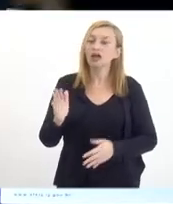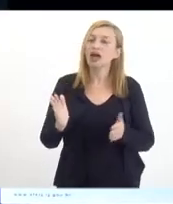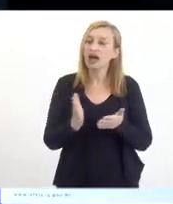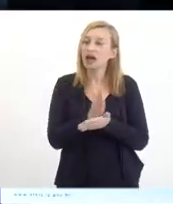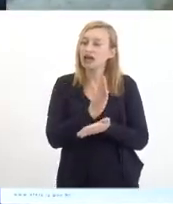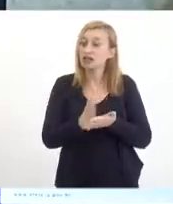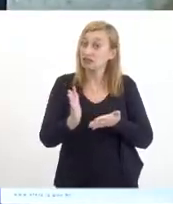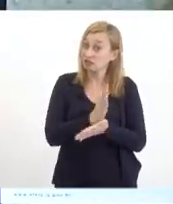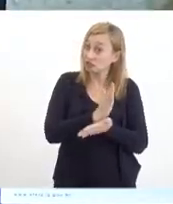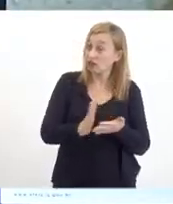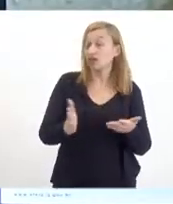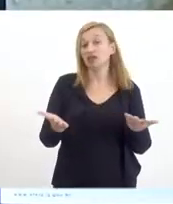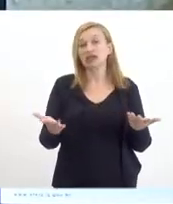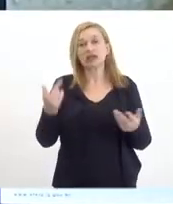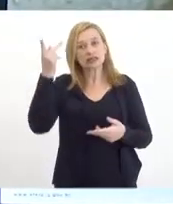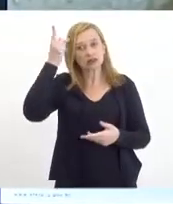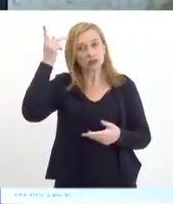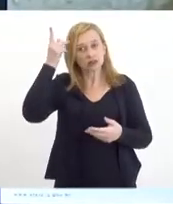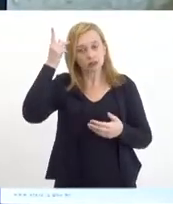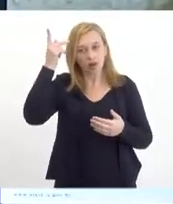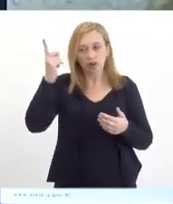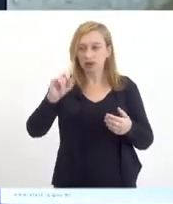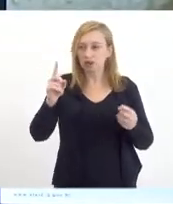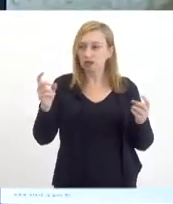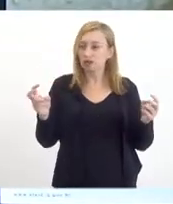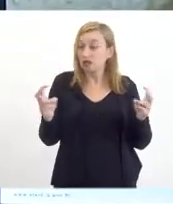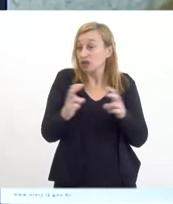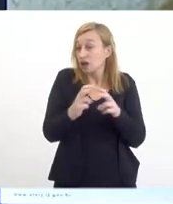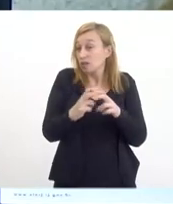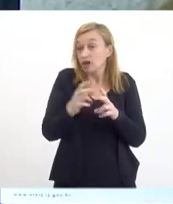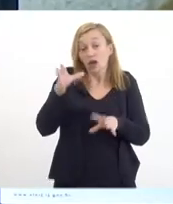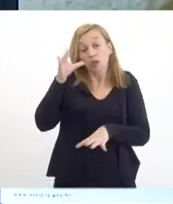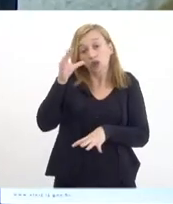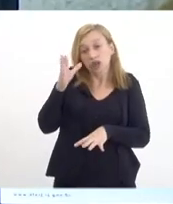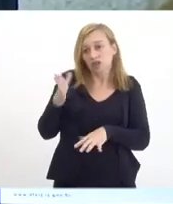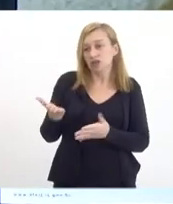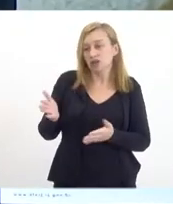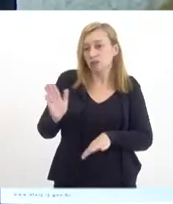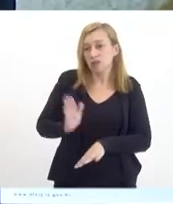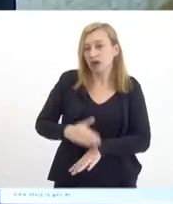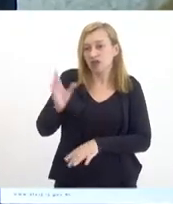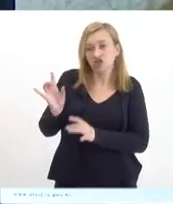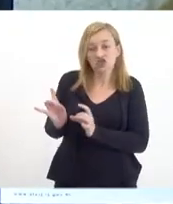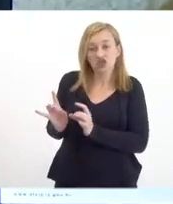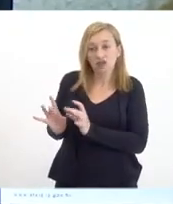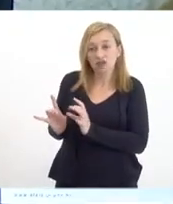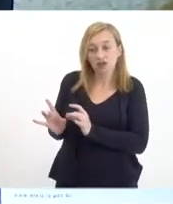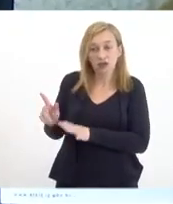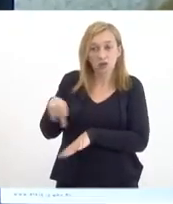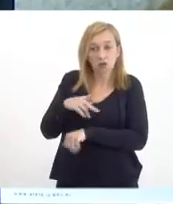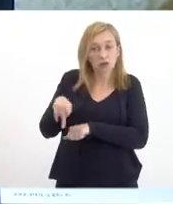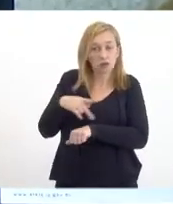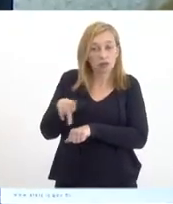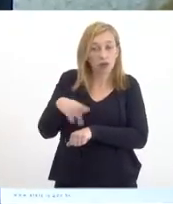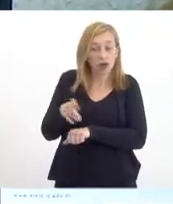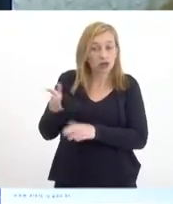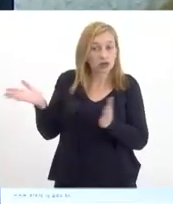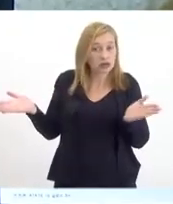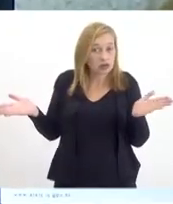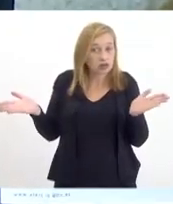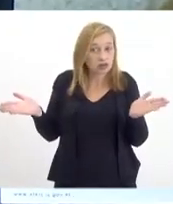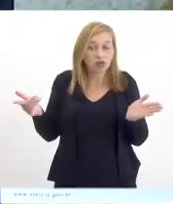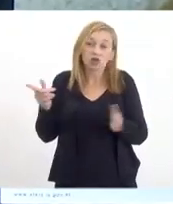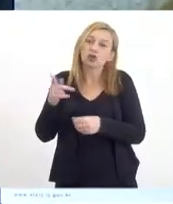da briga dos produtores por interesse que é o maior consumidor do país de derivados de combustíveis.